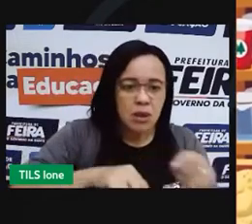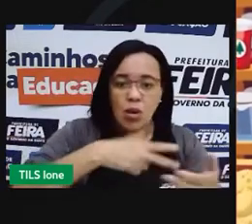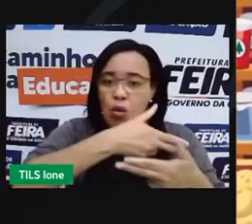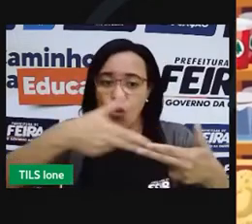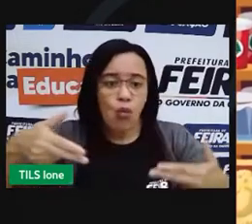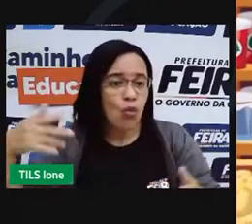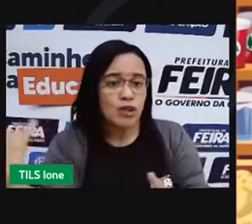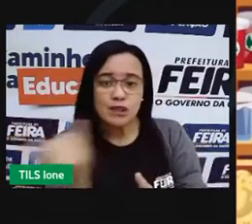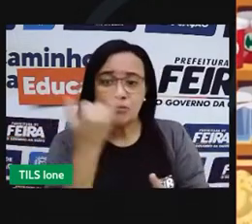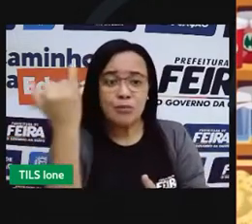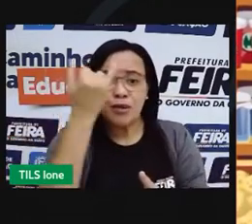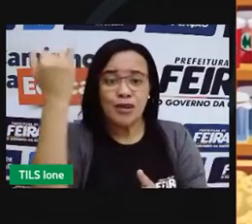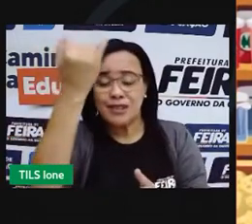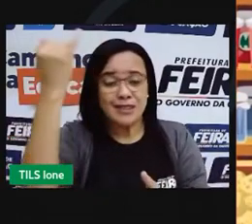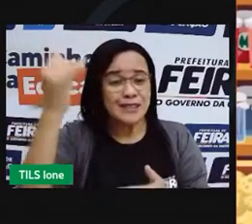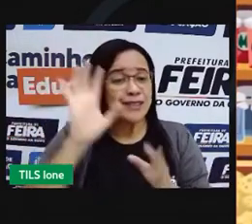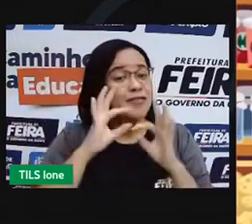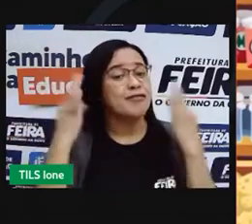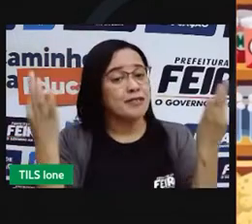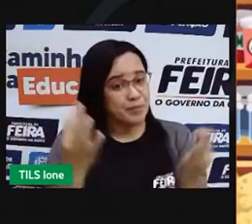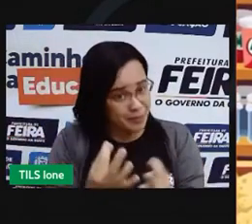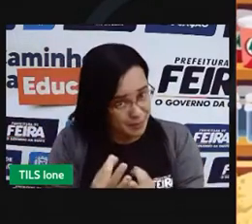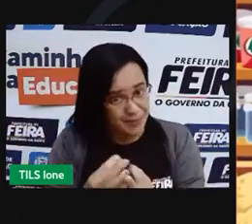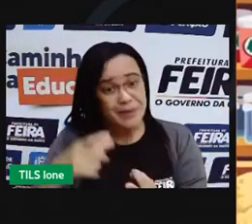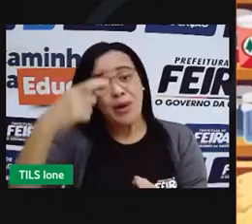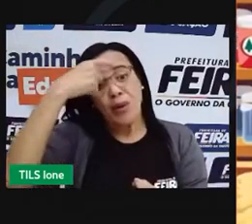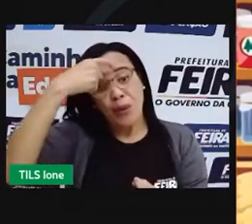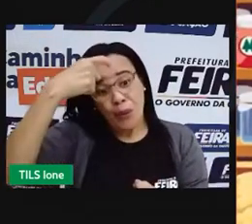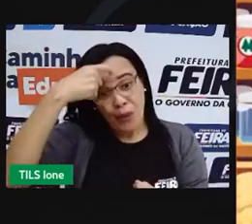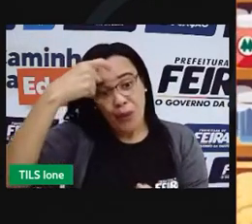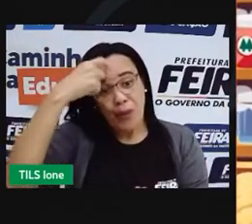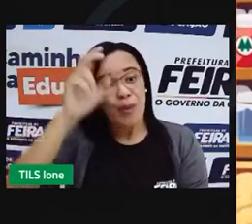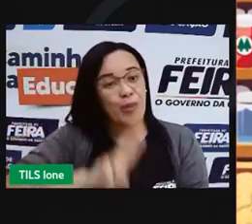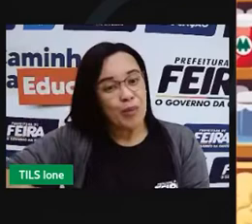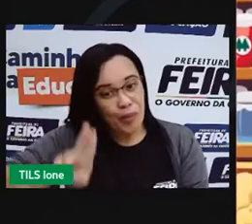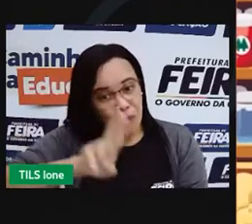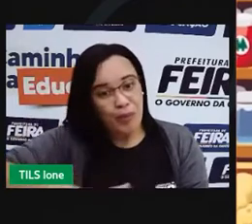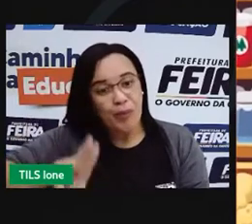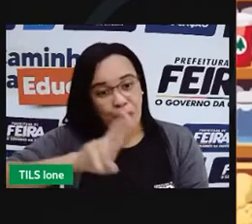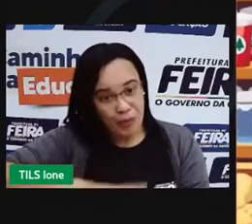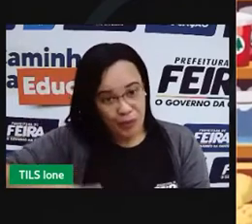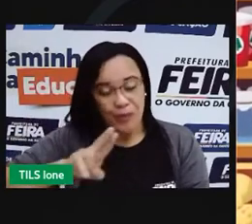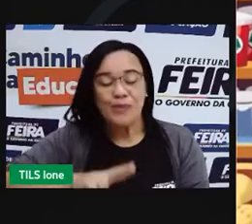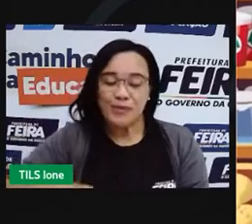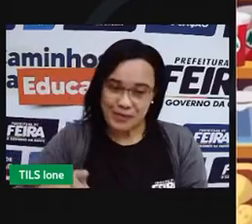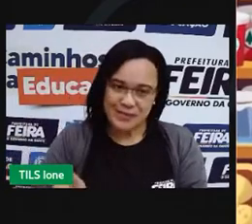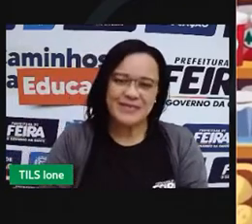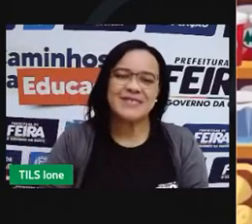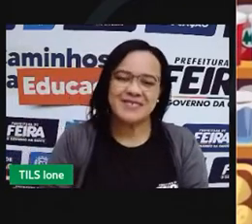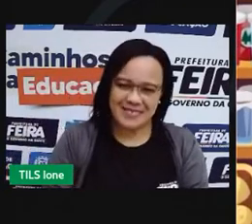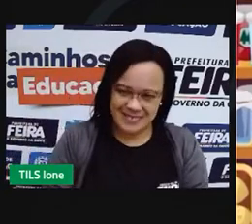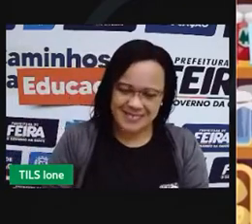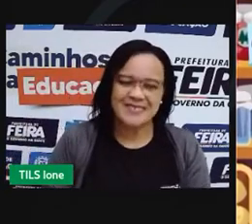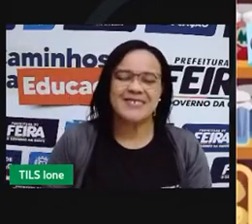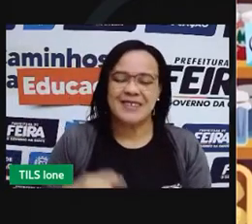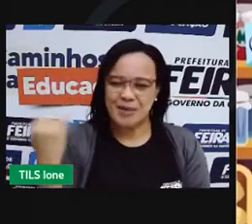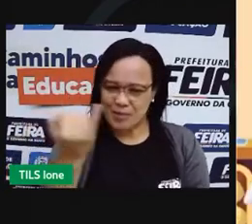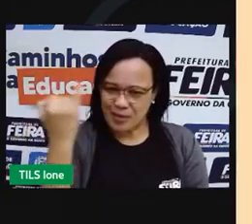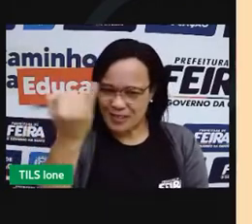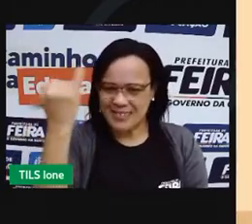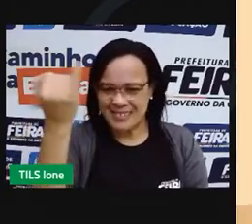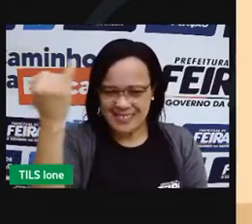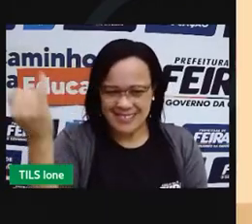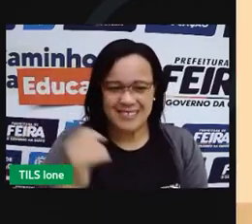bem para a saúde, eram cultivados por produtores locais, que respeitavam o meio ambiente e geravam ganhos para a comunidade.